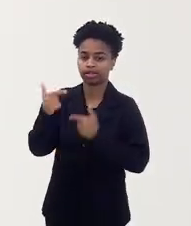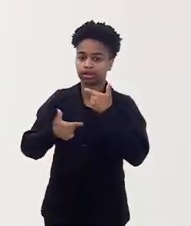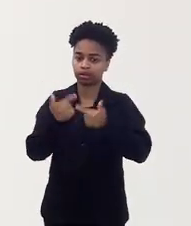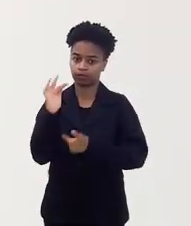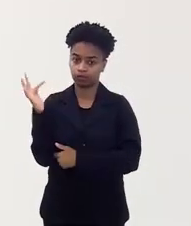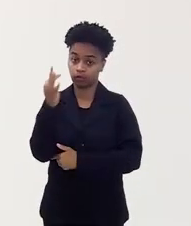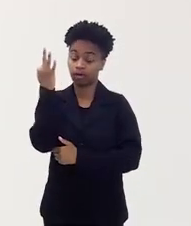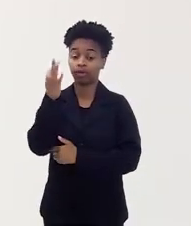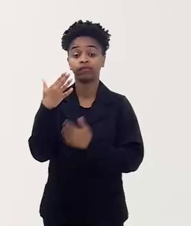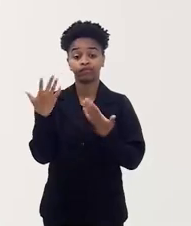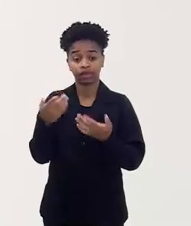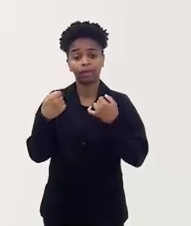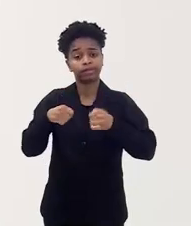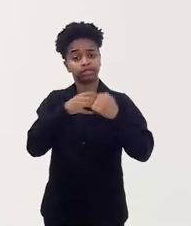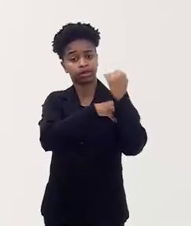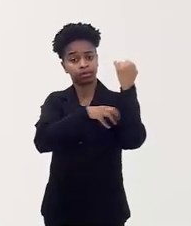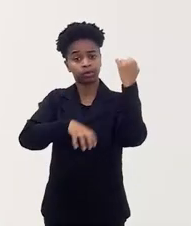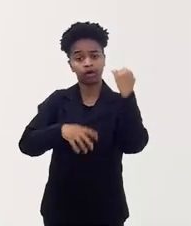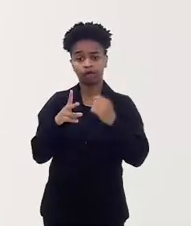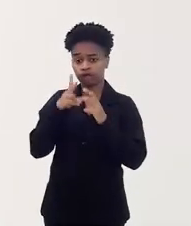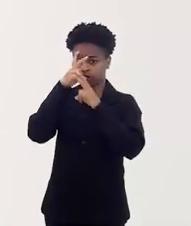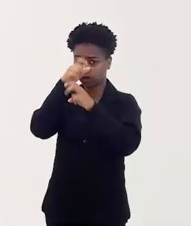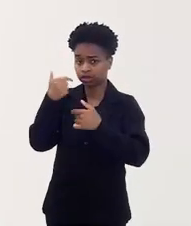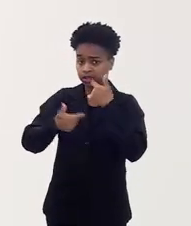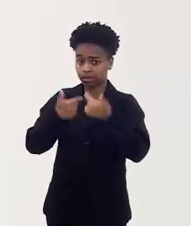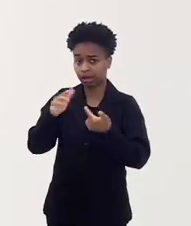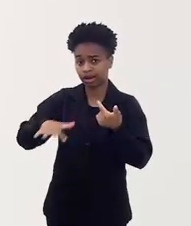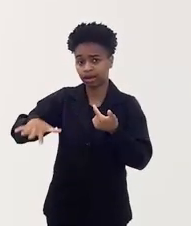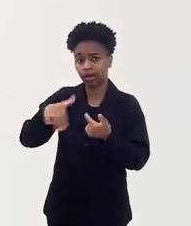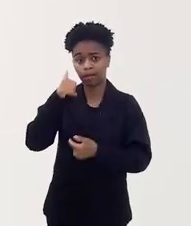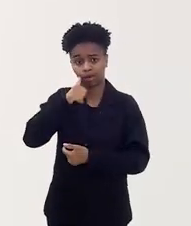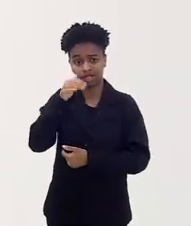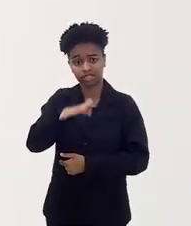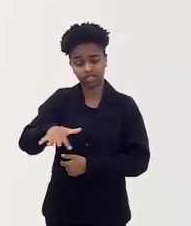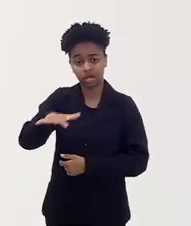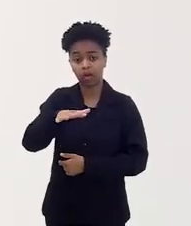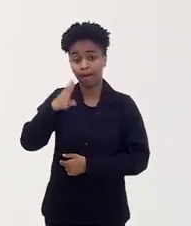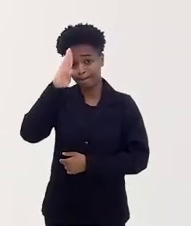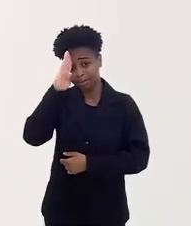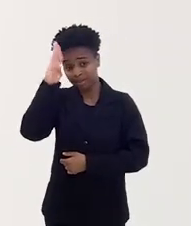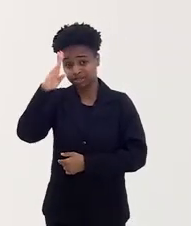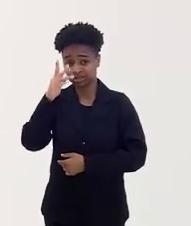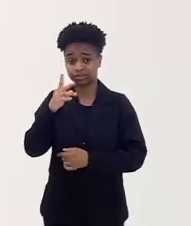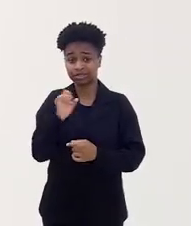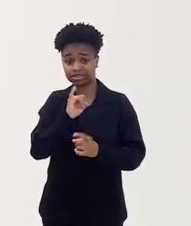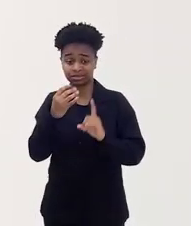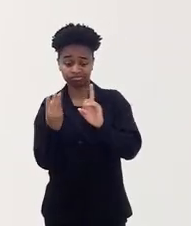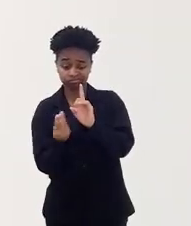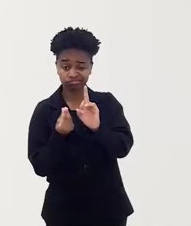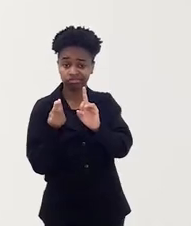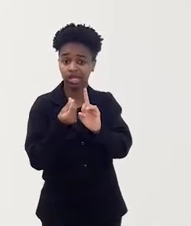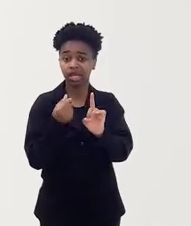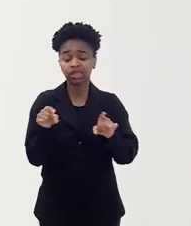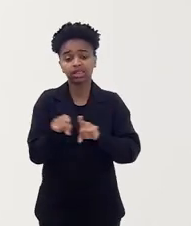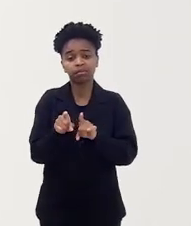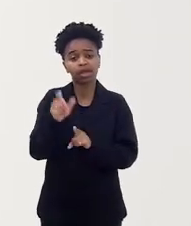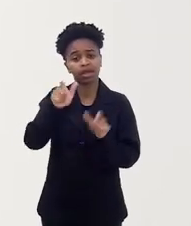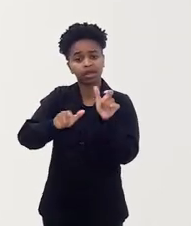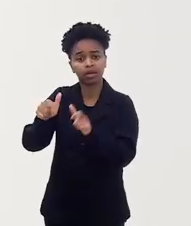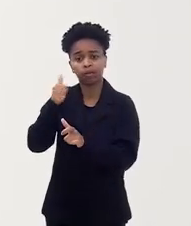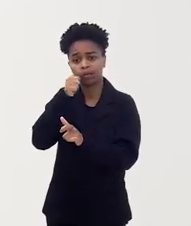formal, empoderamento da força de trabalho. das mulheres, de modo geral, sobretudo aquelas mais vulneráveis, aquelas que